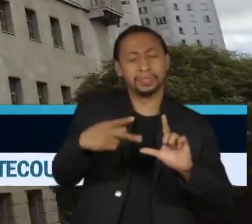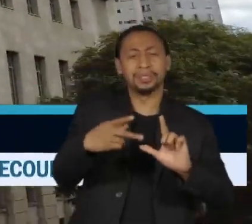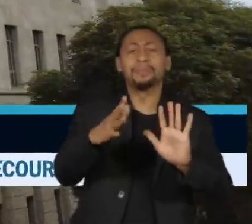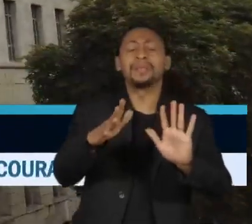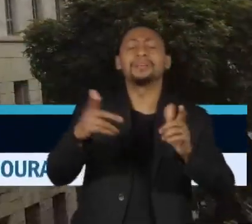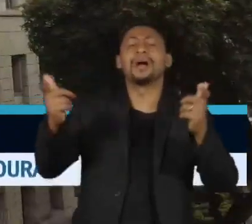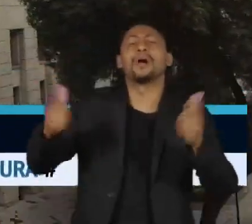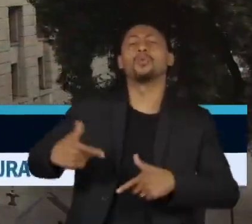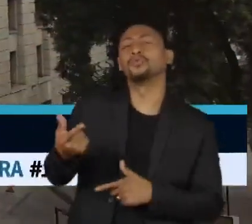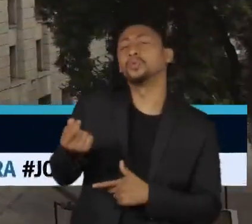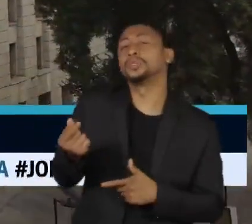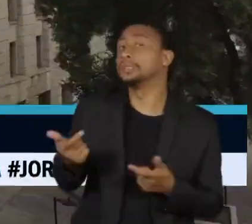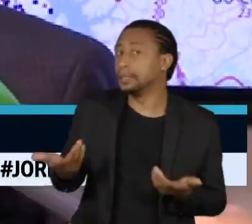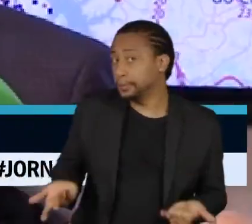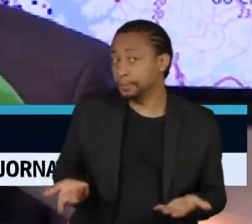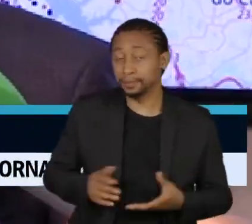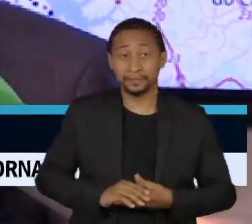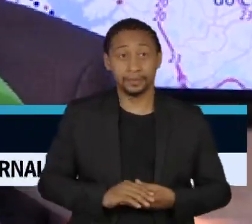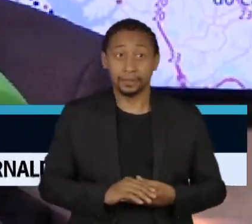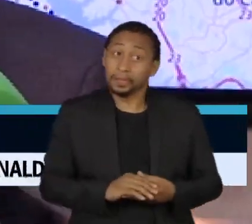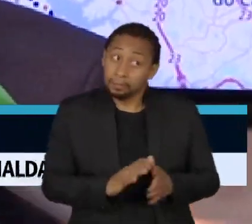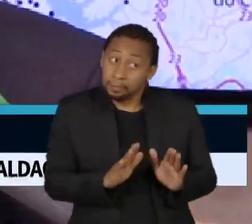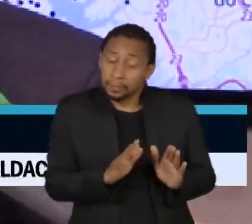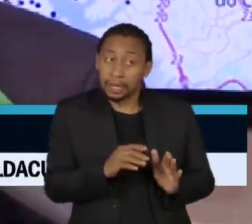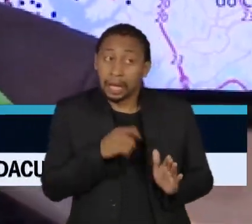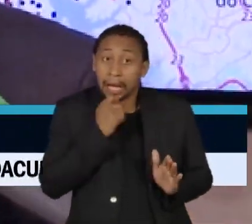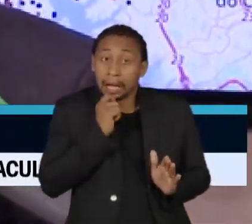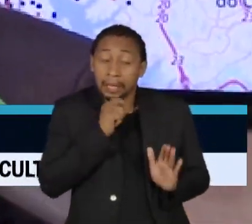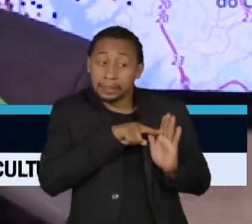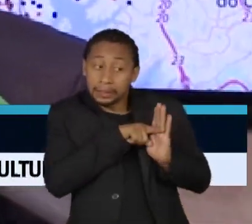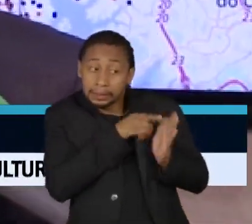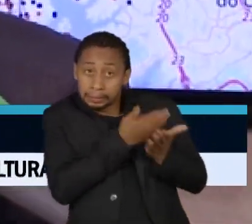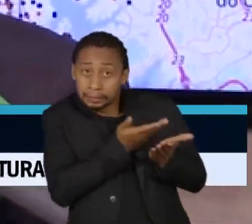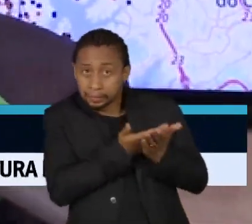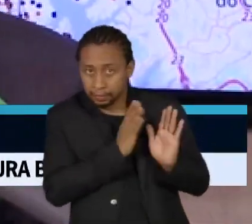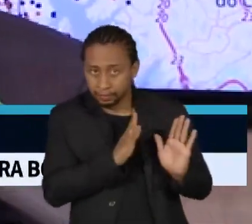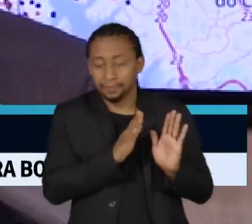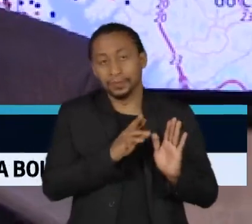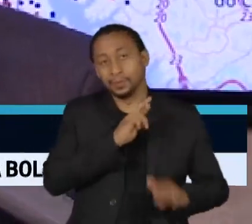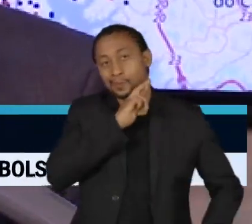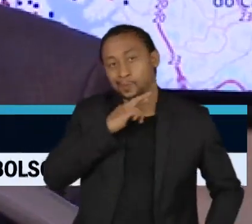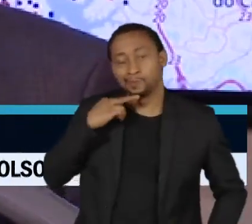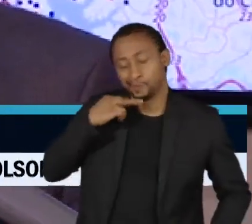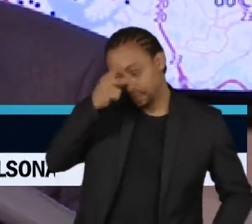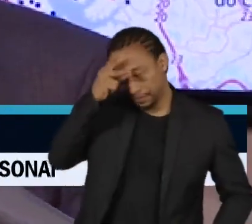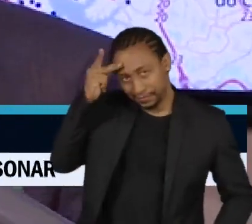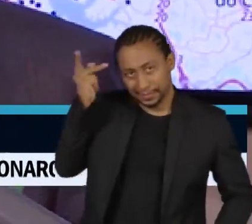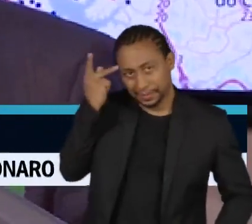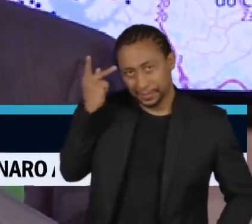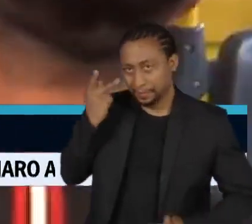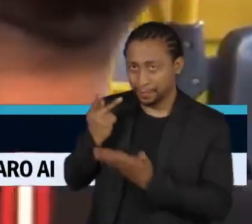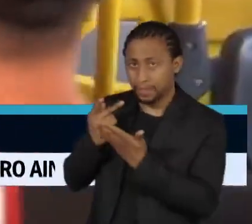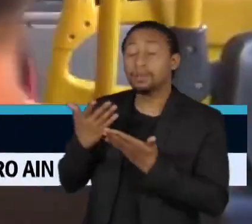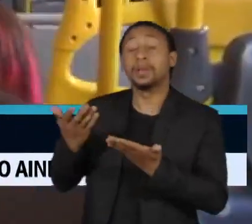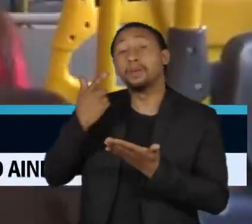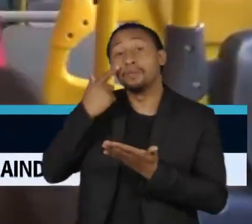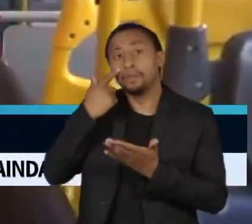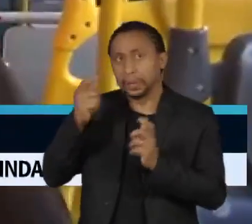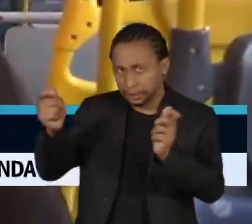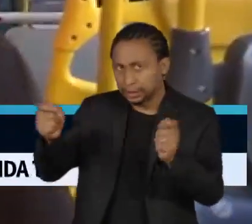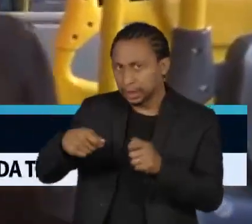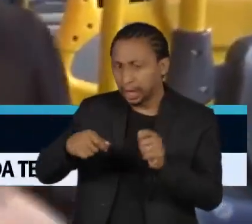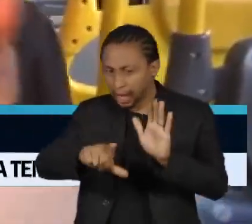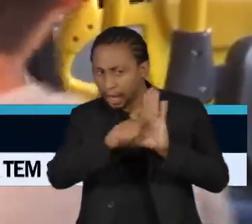Por enquanto, é só um estudo. O prefeito de São Paulo quer saber se existe viabilidade jurídica e econômica para dar